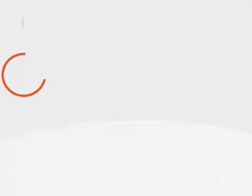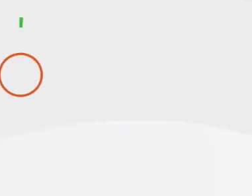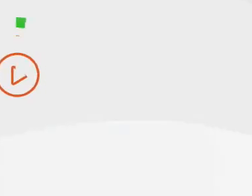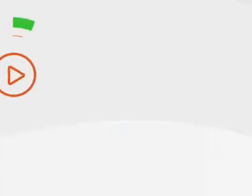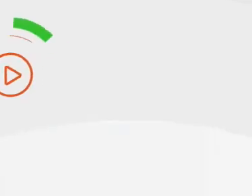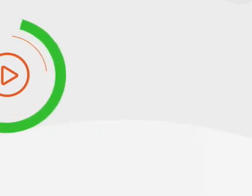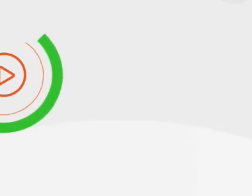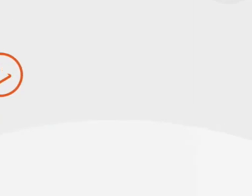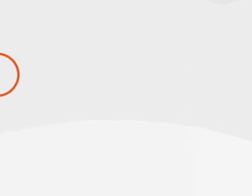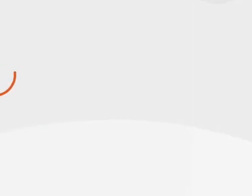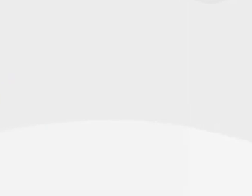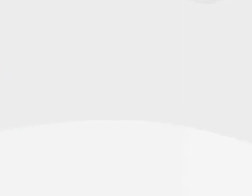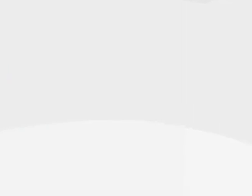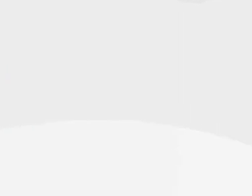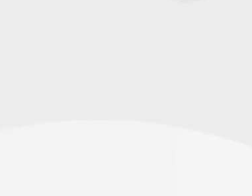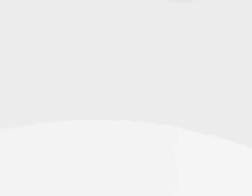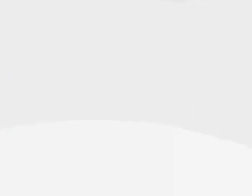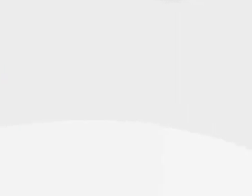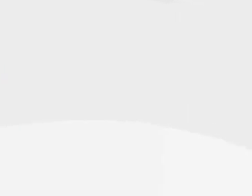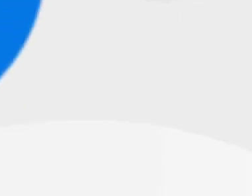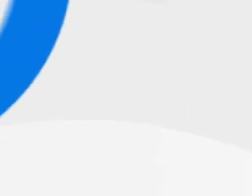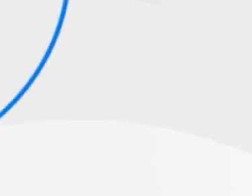Tchau. Tchau. Tchau. Tchau.